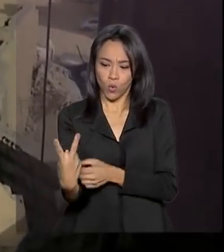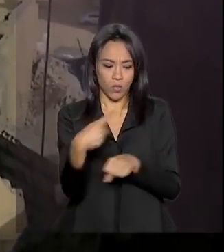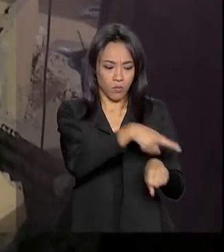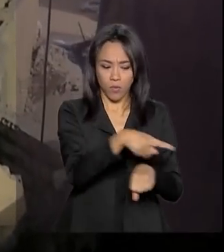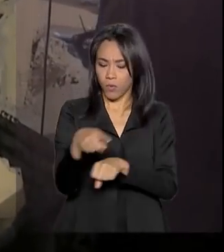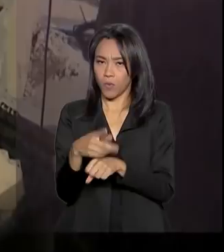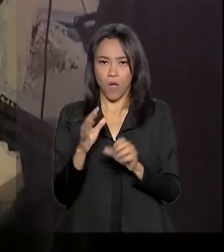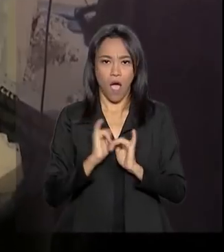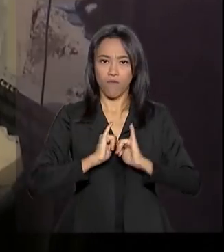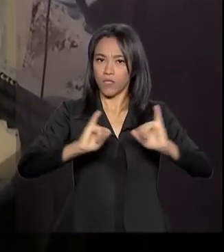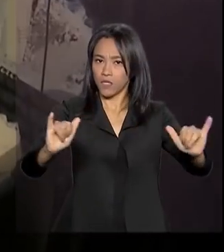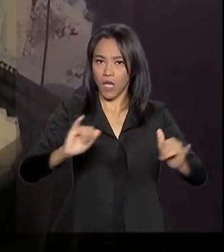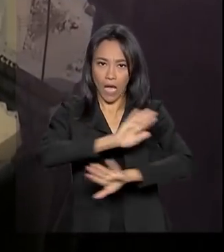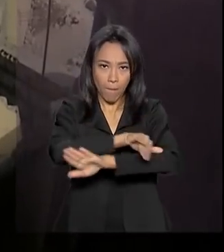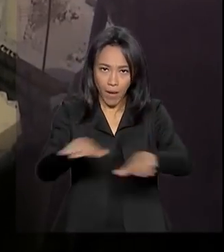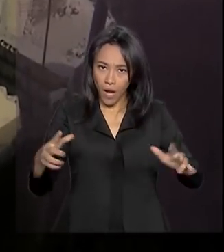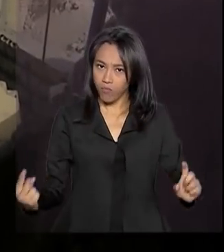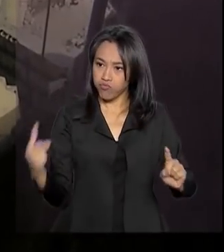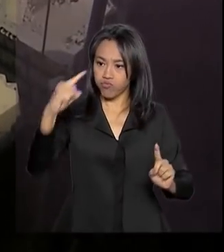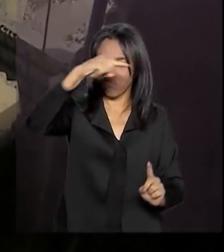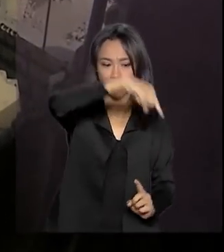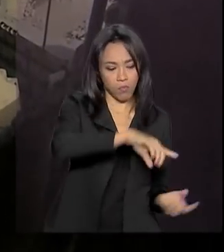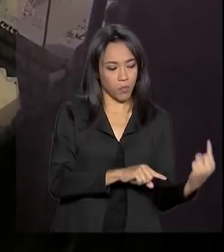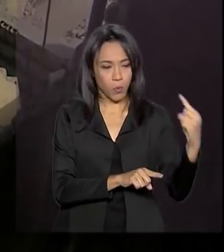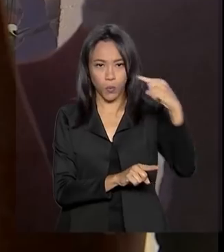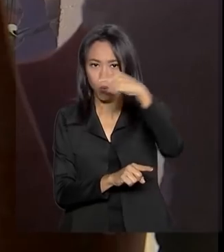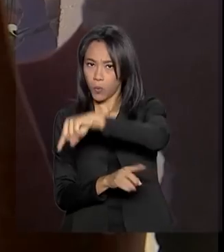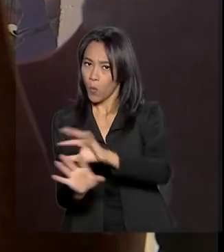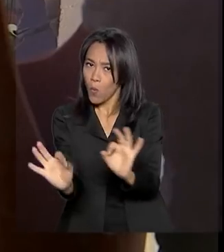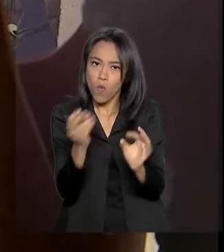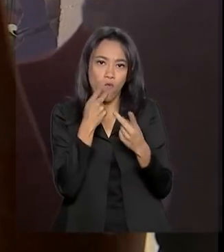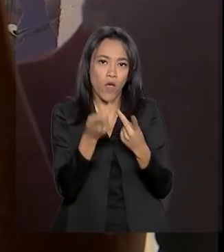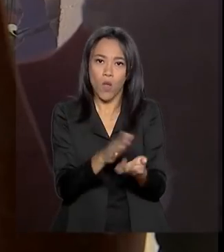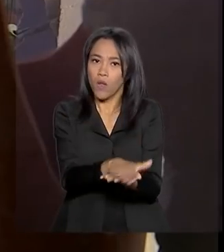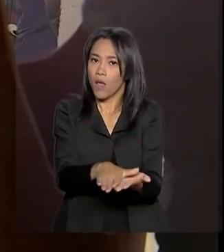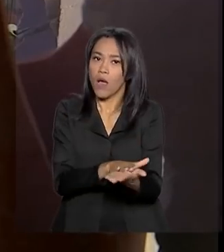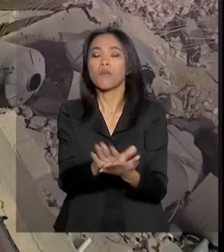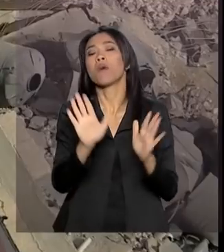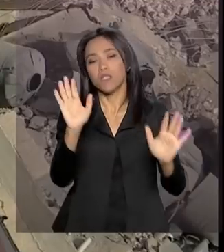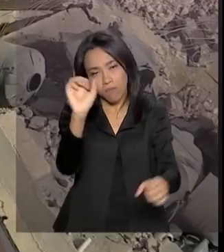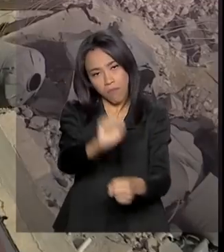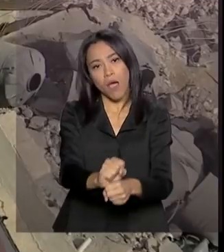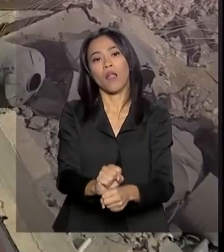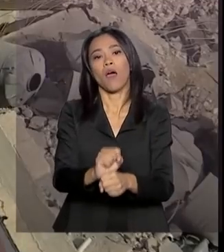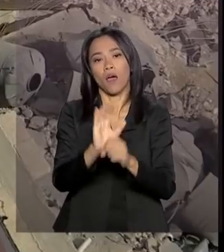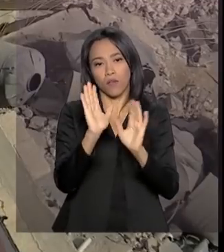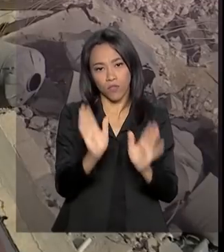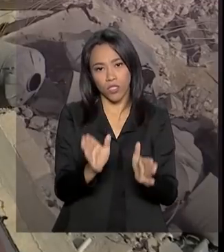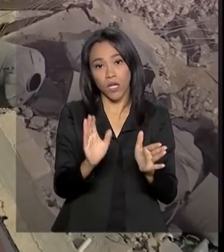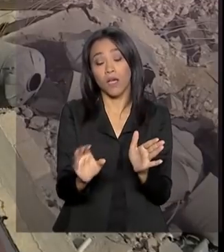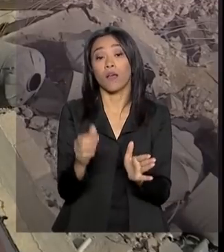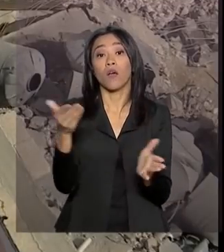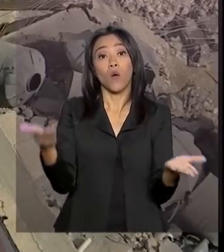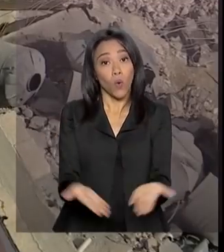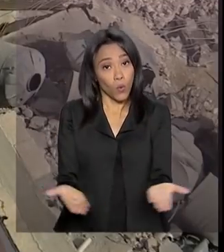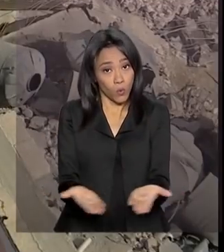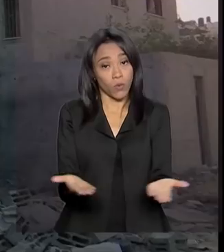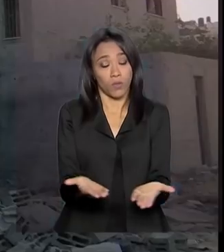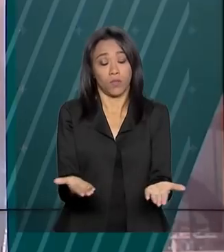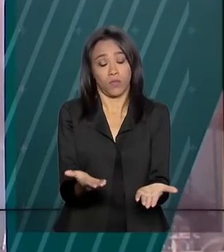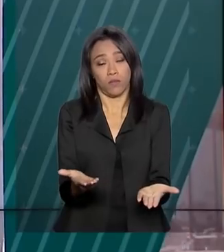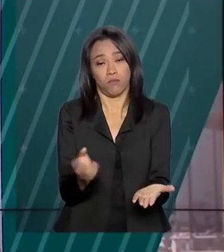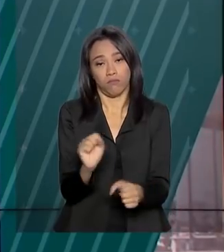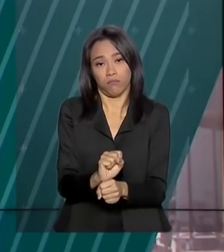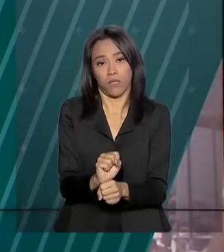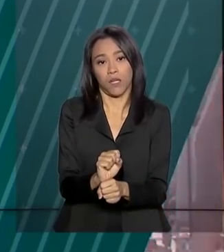nenhum dos lados, mas os intensos combates dos últimos dois dias pararam repentinamente nas primeiras horas da manhã de hoje